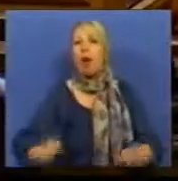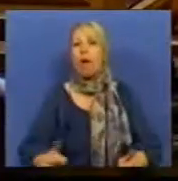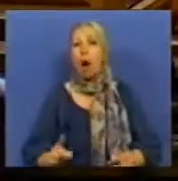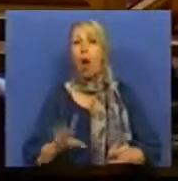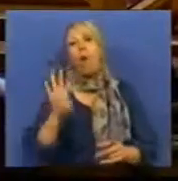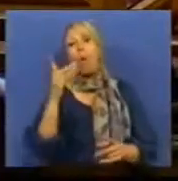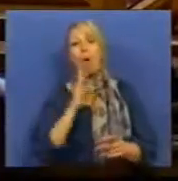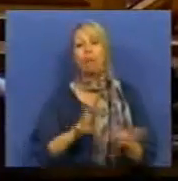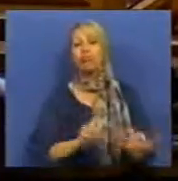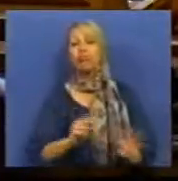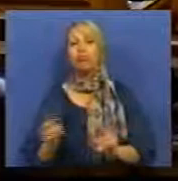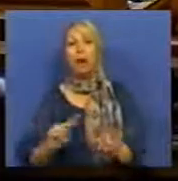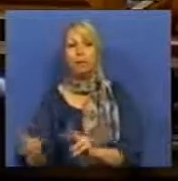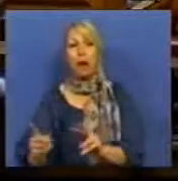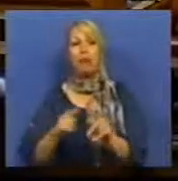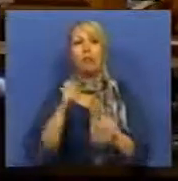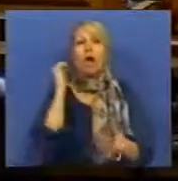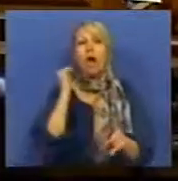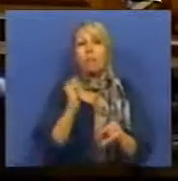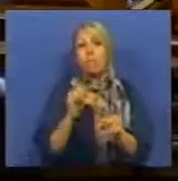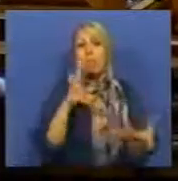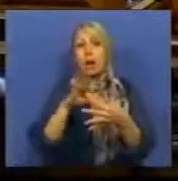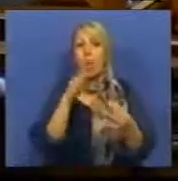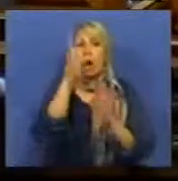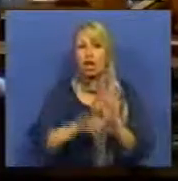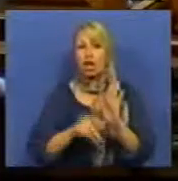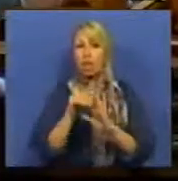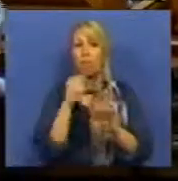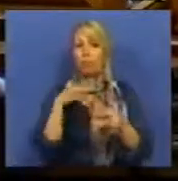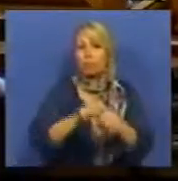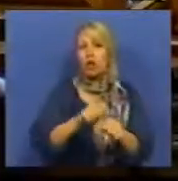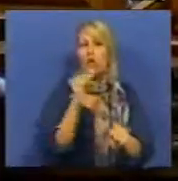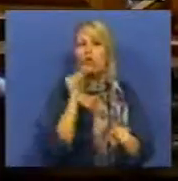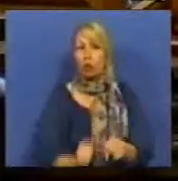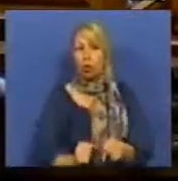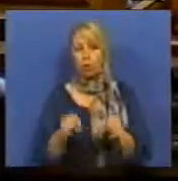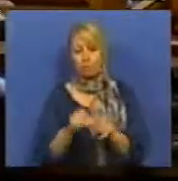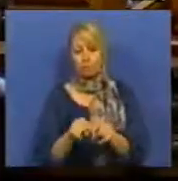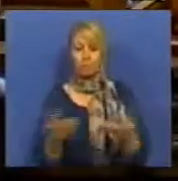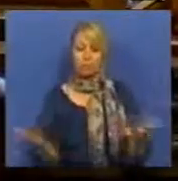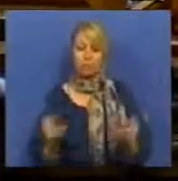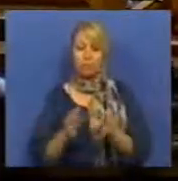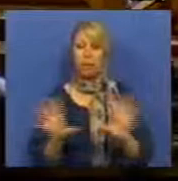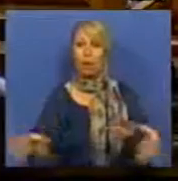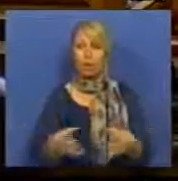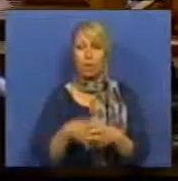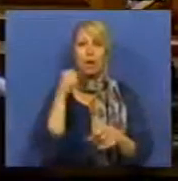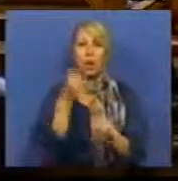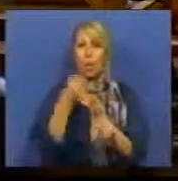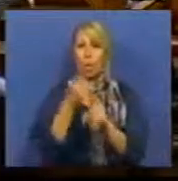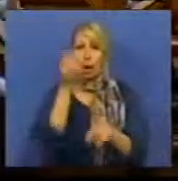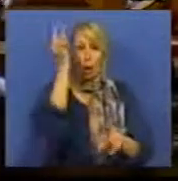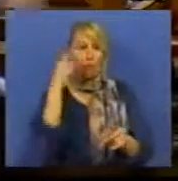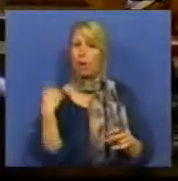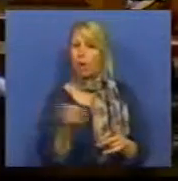os regimes de afetação dos solos. E essa é uma discussão que nós teremos a ocasião de ter, seguramente, na Comissão de Combate à Corrupção, e nós estamos